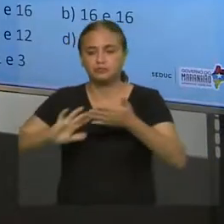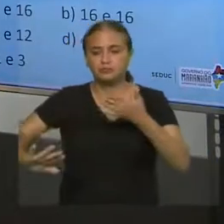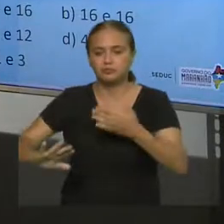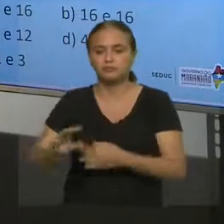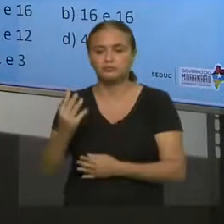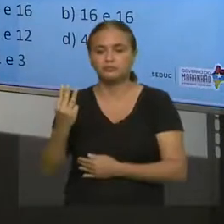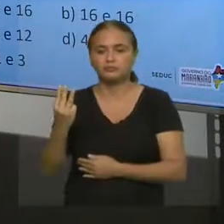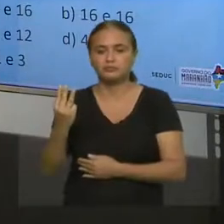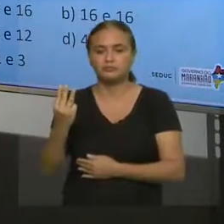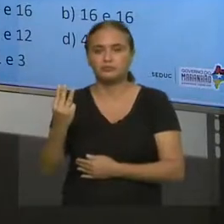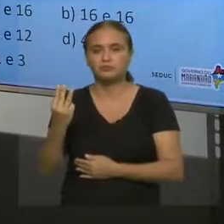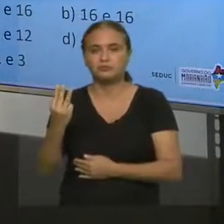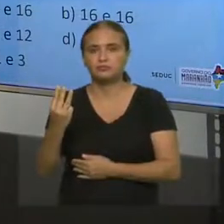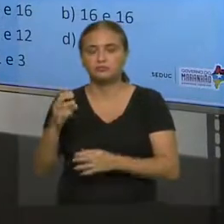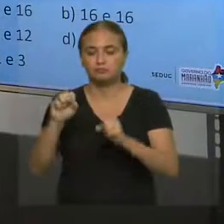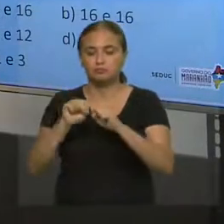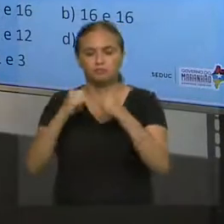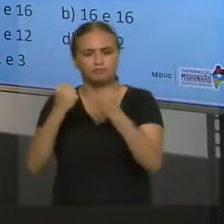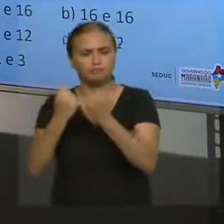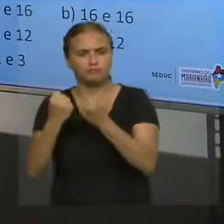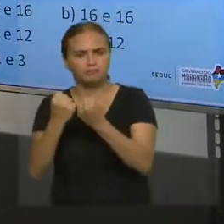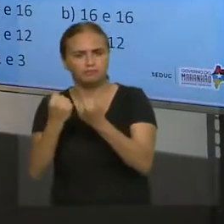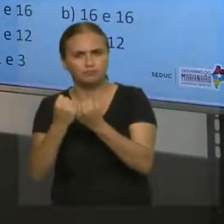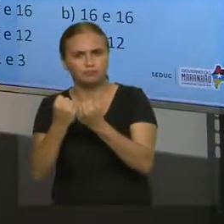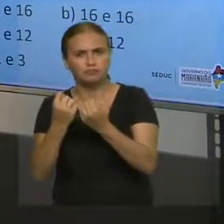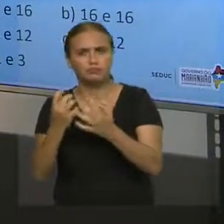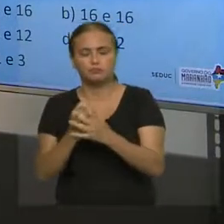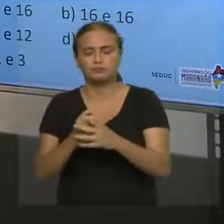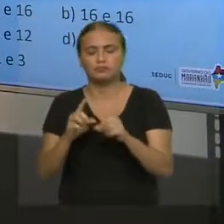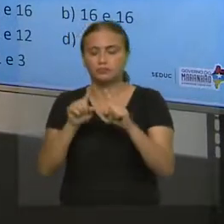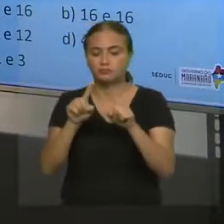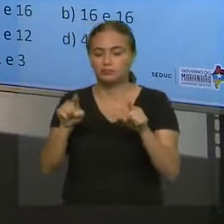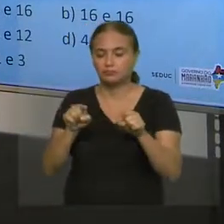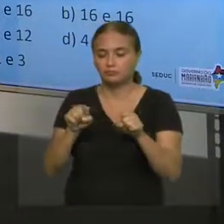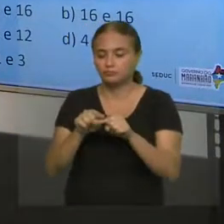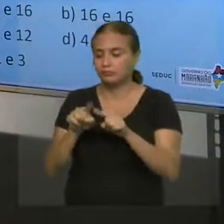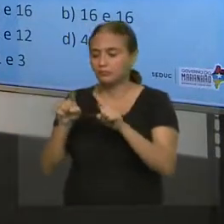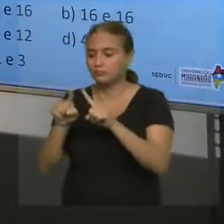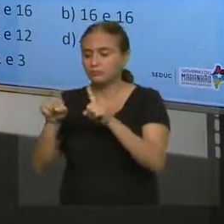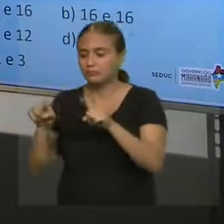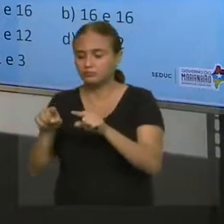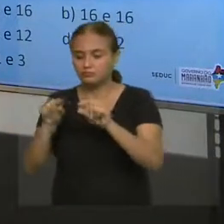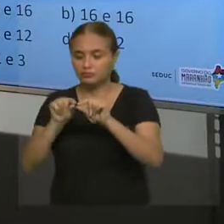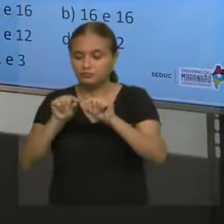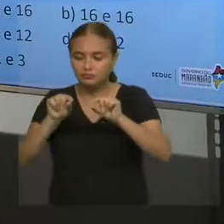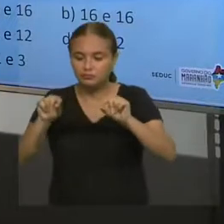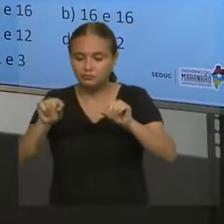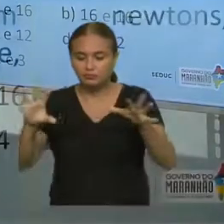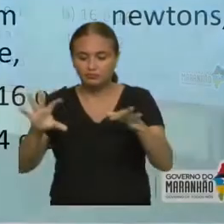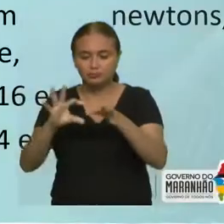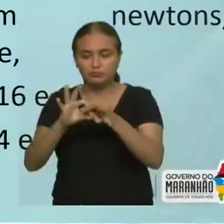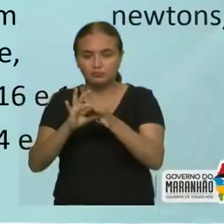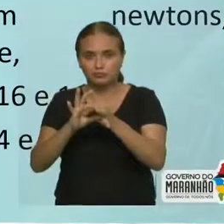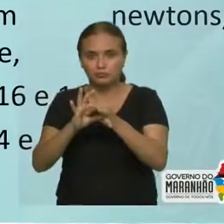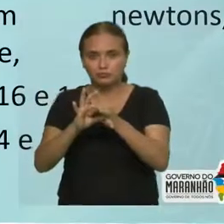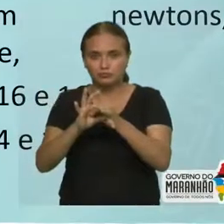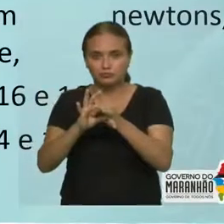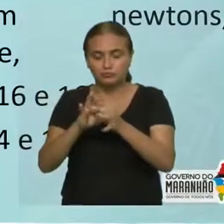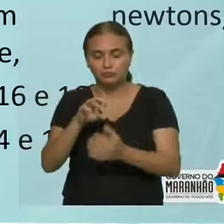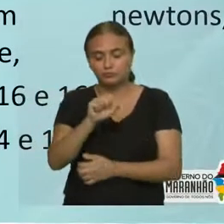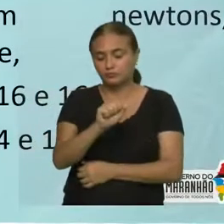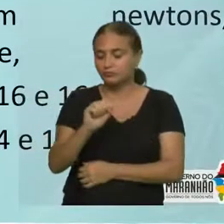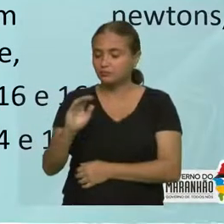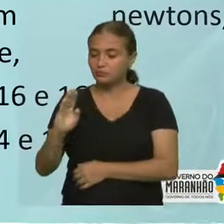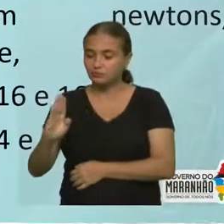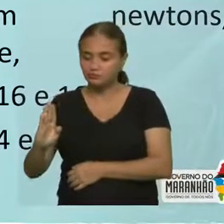Bem, aqui eu tenho um sistema de blocos, blocos interligados por uma cora. Então, diz assim, dois blocos, A e B,